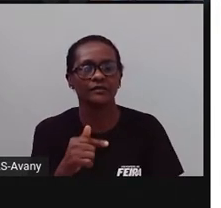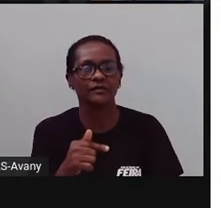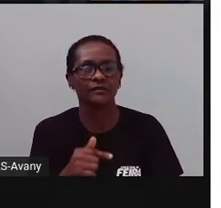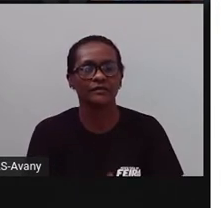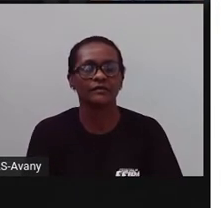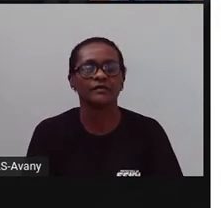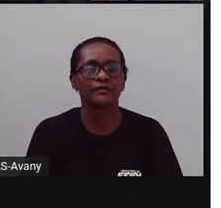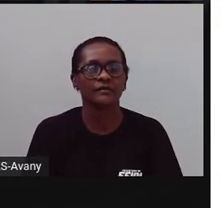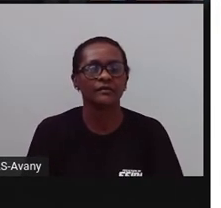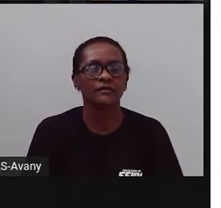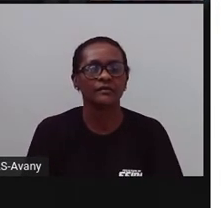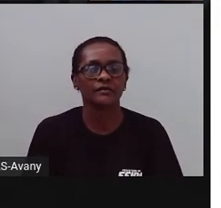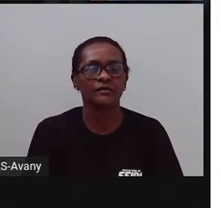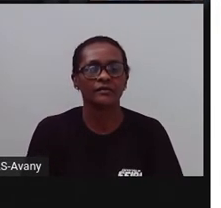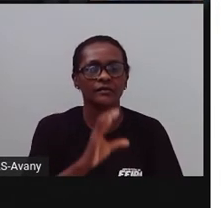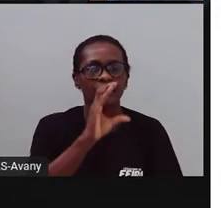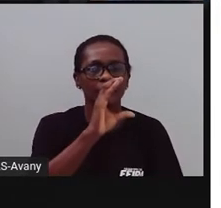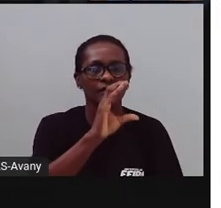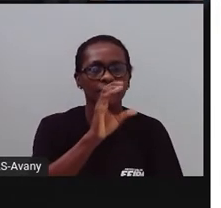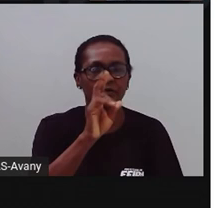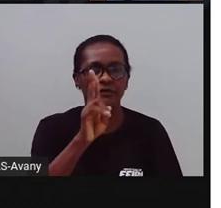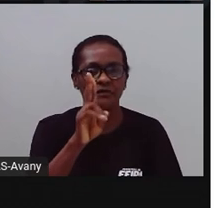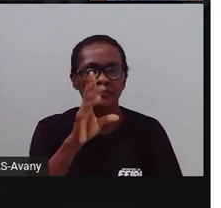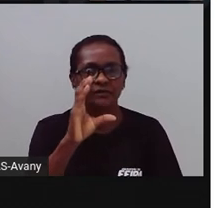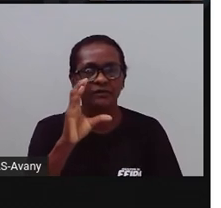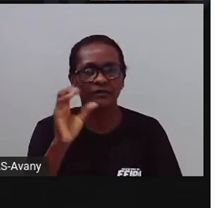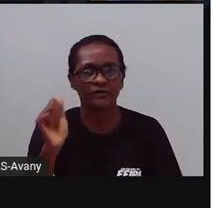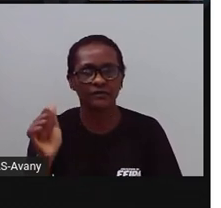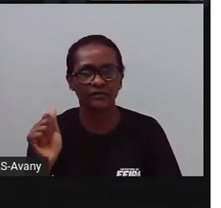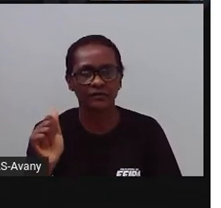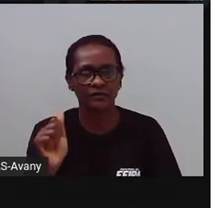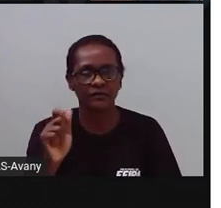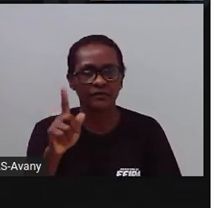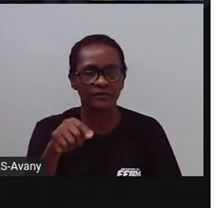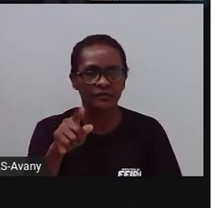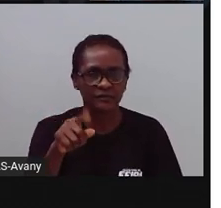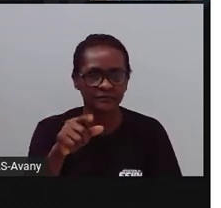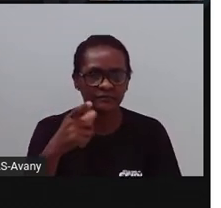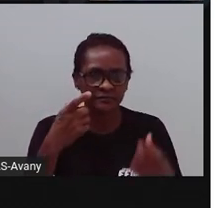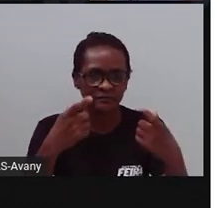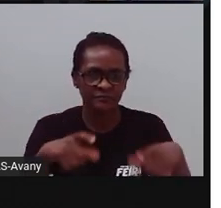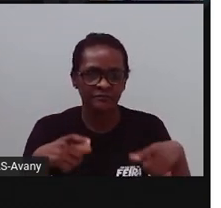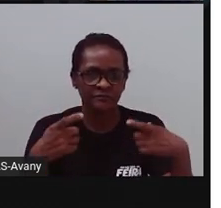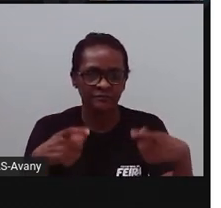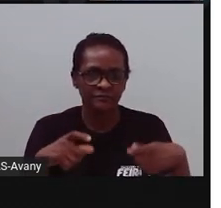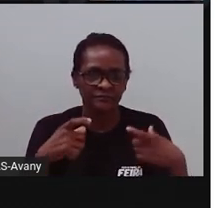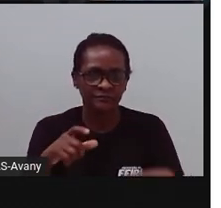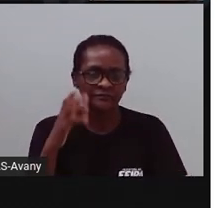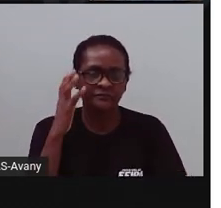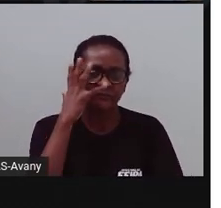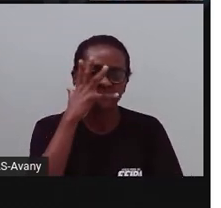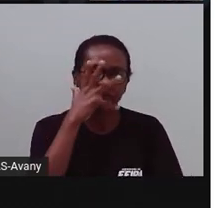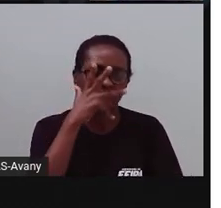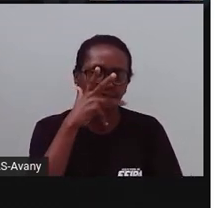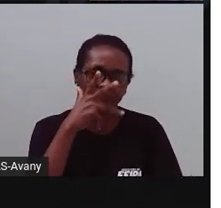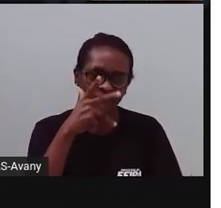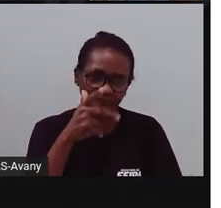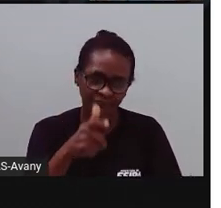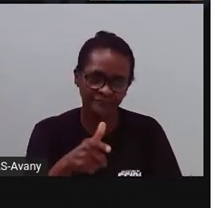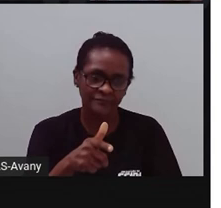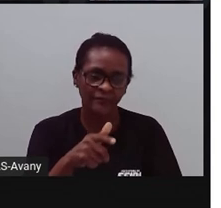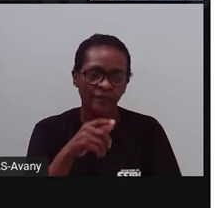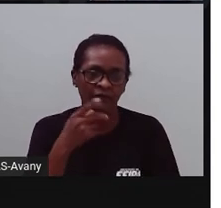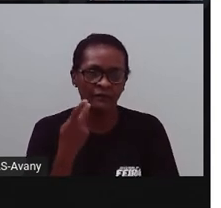você não conhece, é o Cuca. Lembra que a PROA falou várias vezes do Cuca? Pois é, é esse lugar aqui. É um museu também. E nesse museu